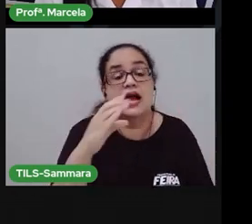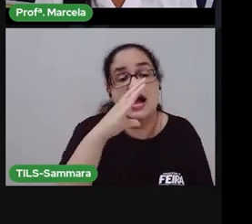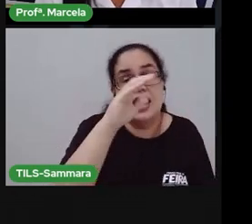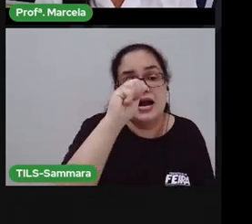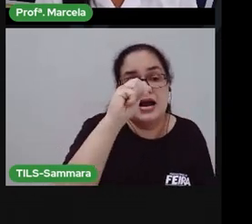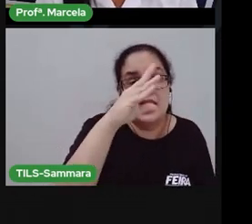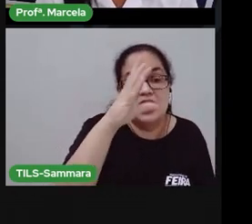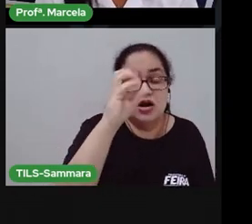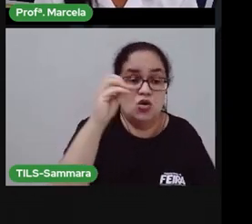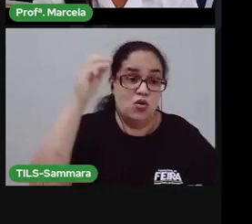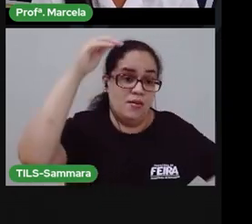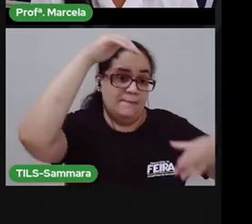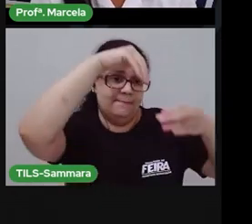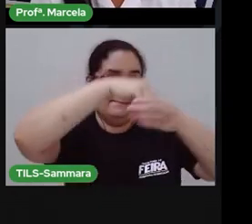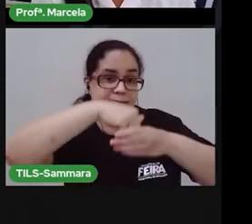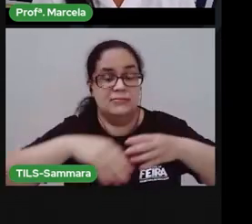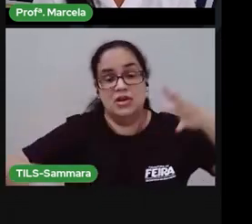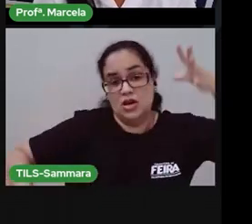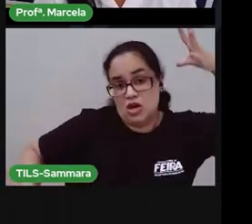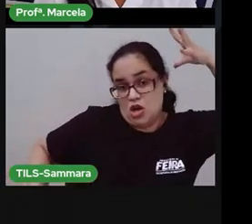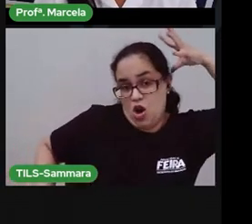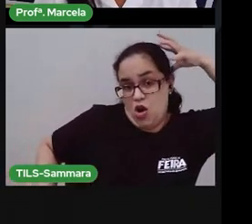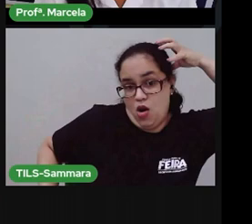Quem mora nela